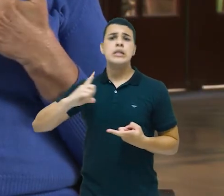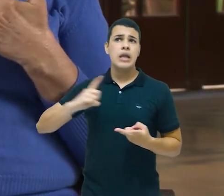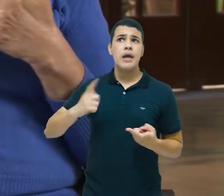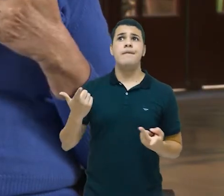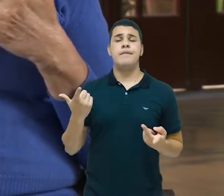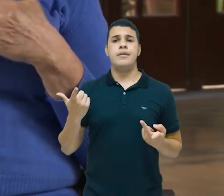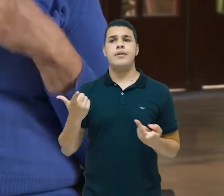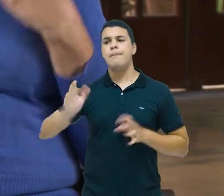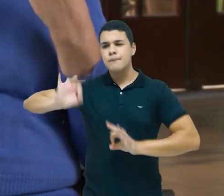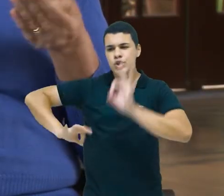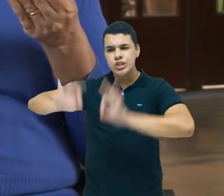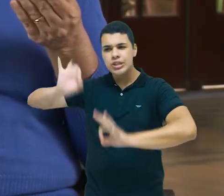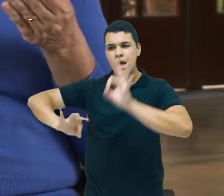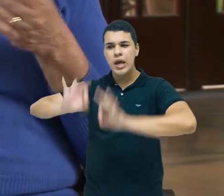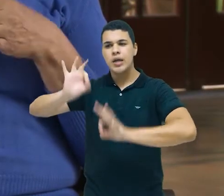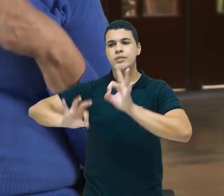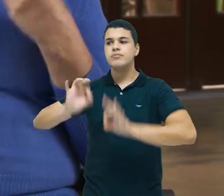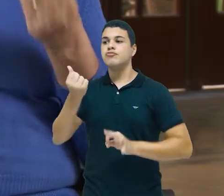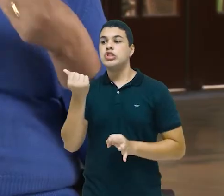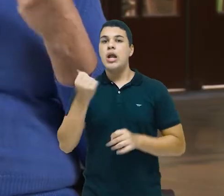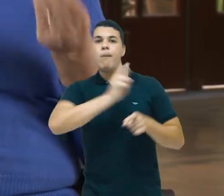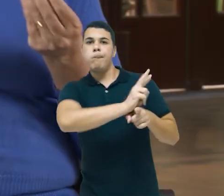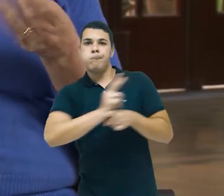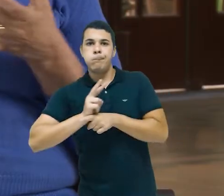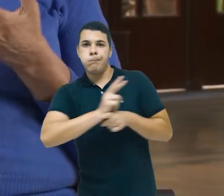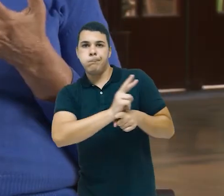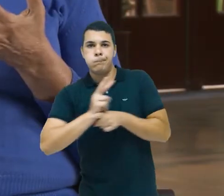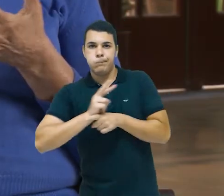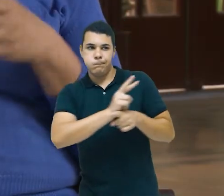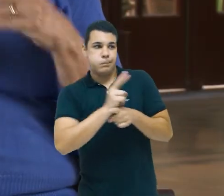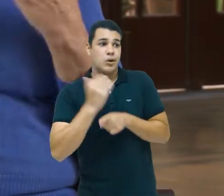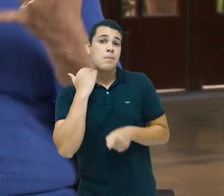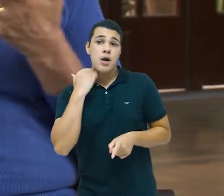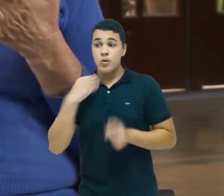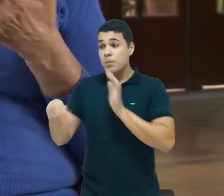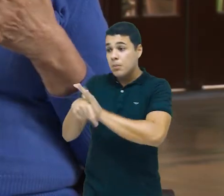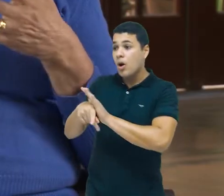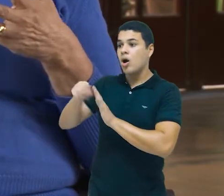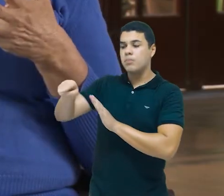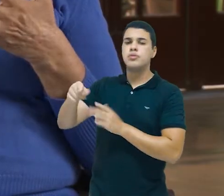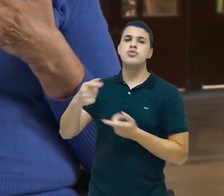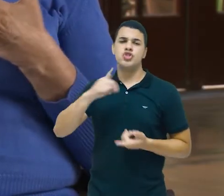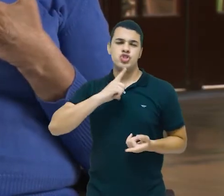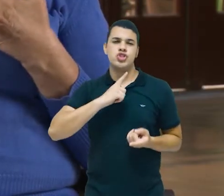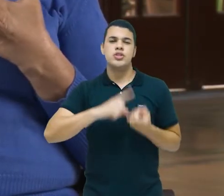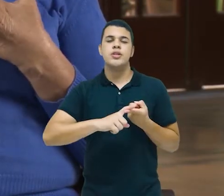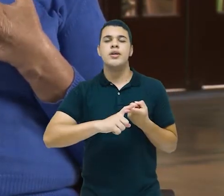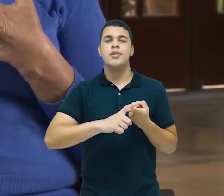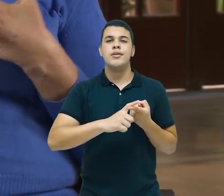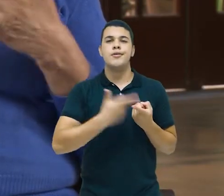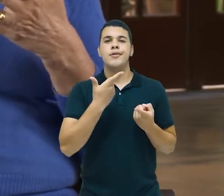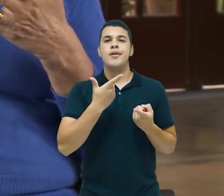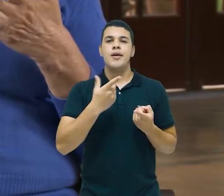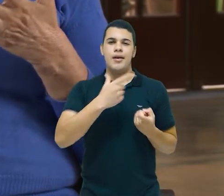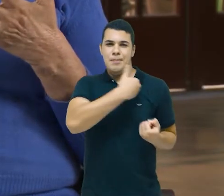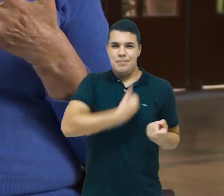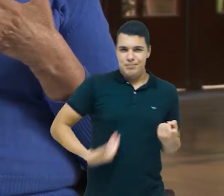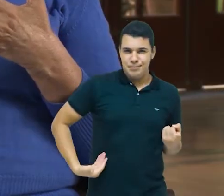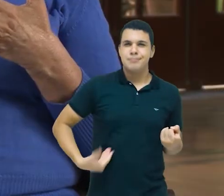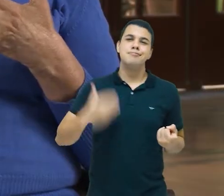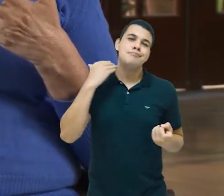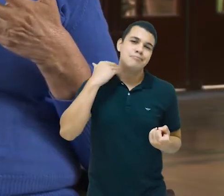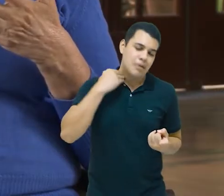programas de empréstimos para hospitais privados, via BNDES e via bancos públicos,